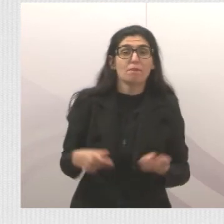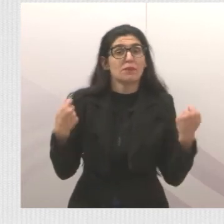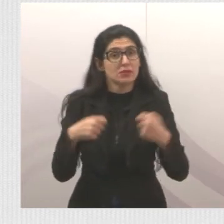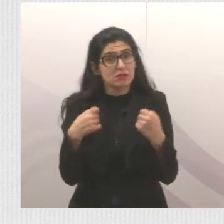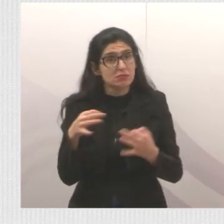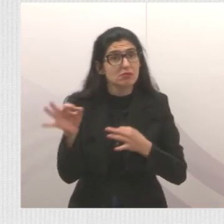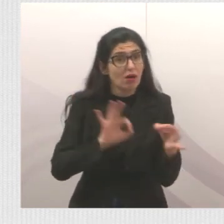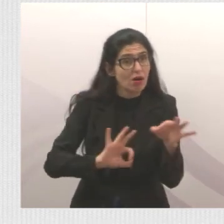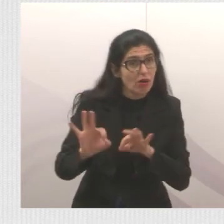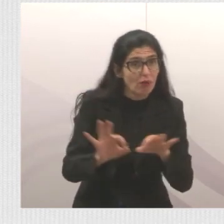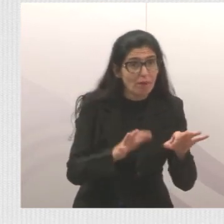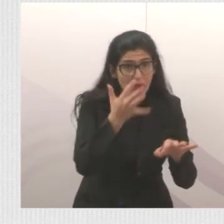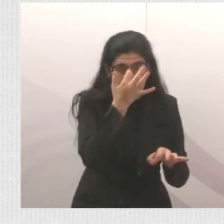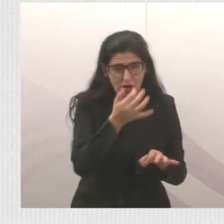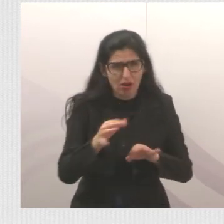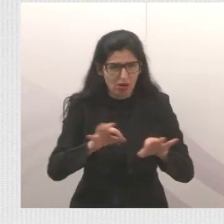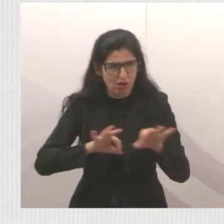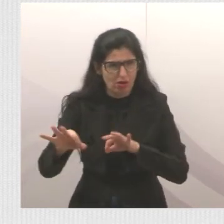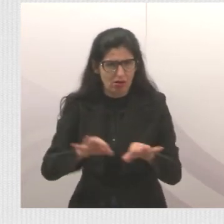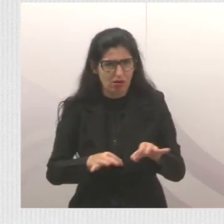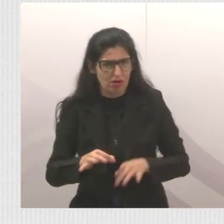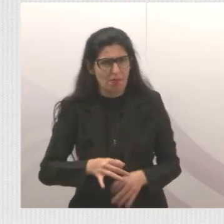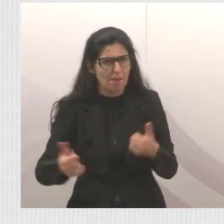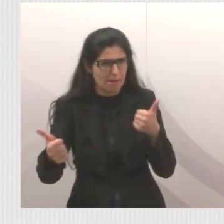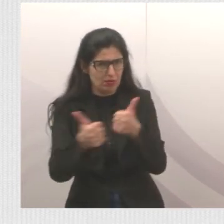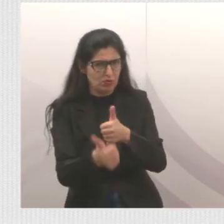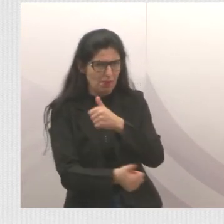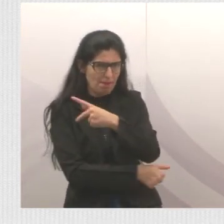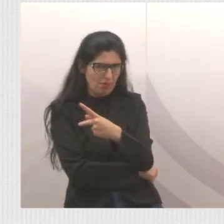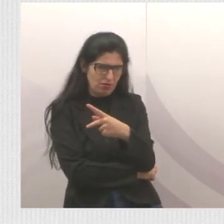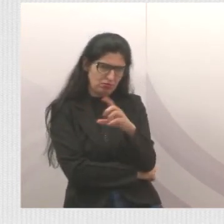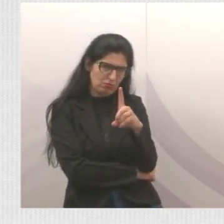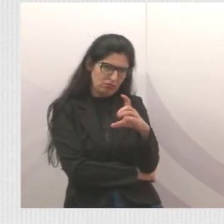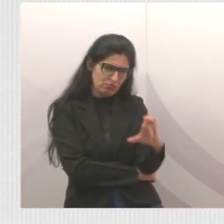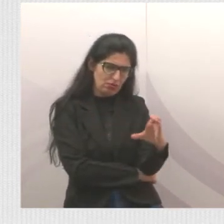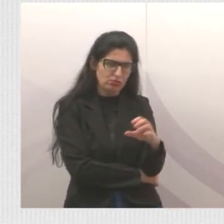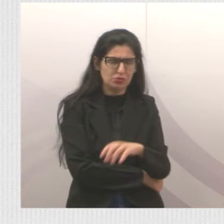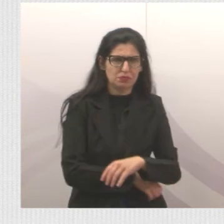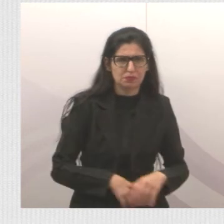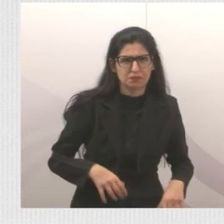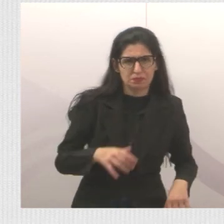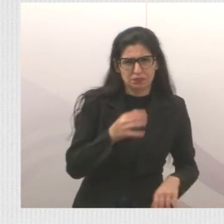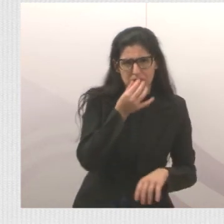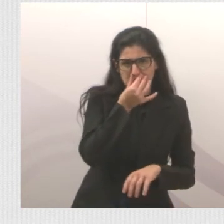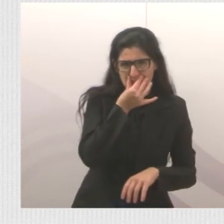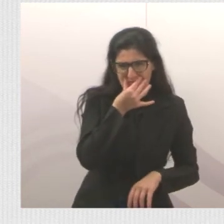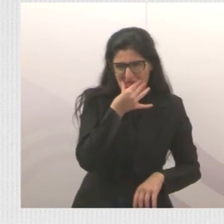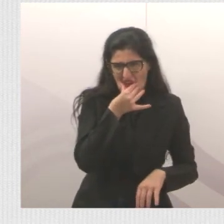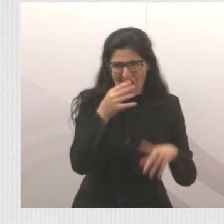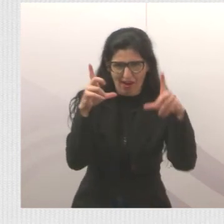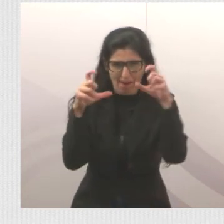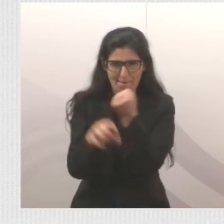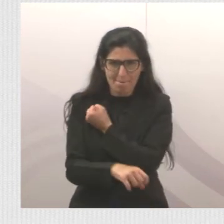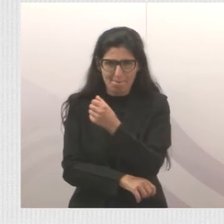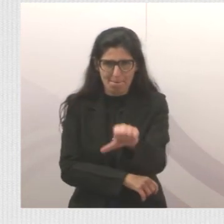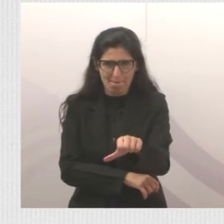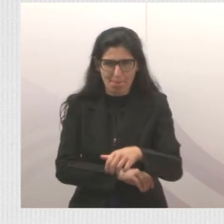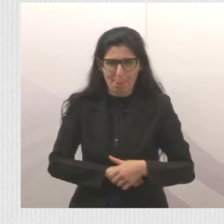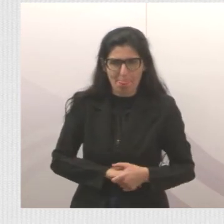coisa ali do lado do Parque da Cidade, que fica ali. A foto 9.